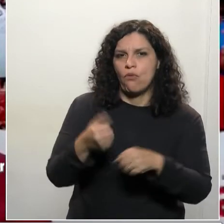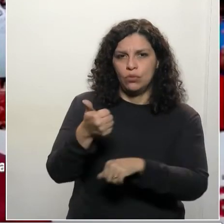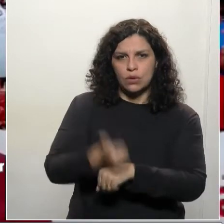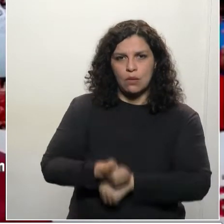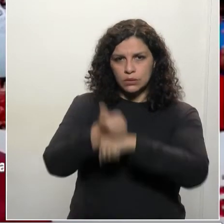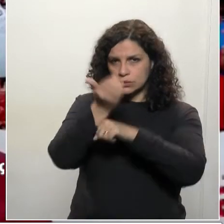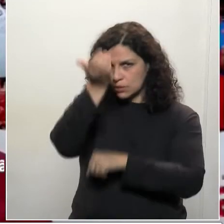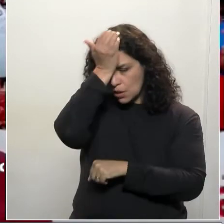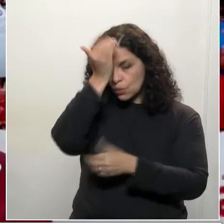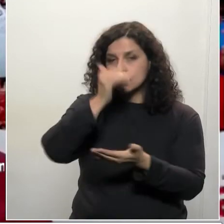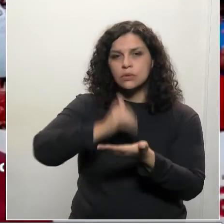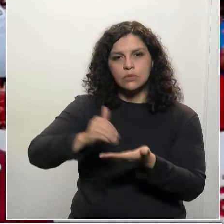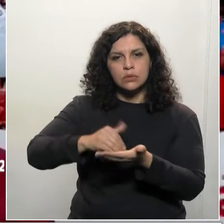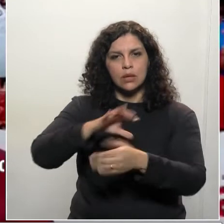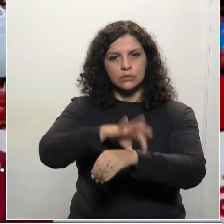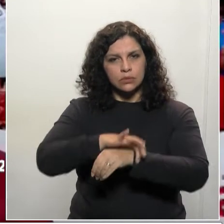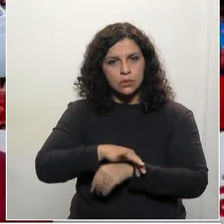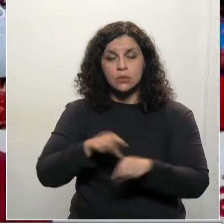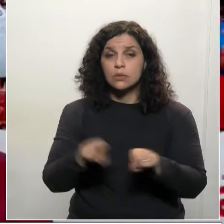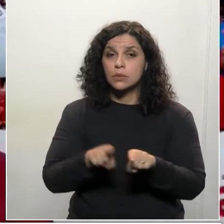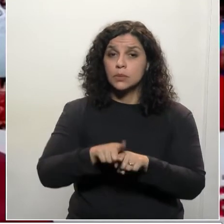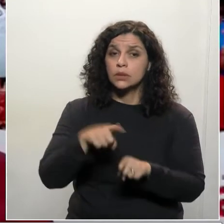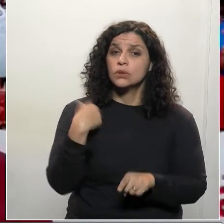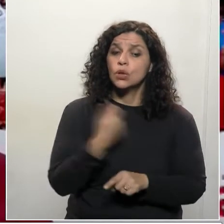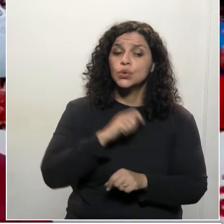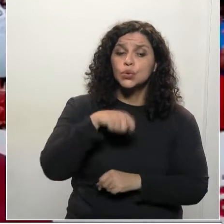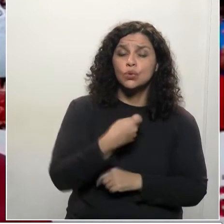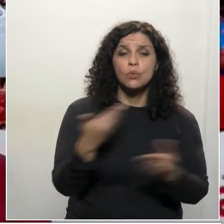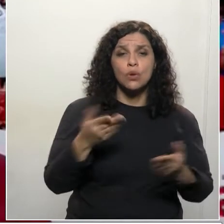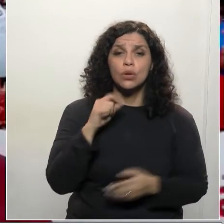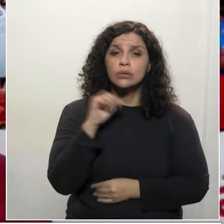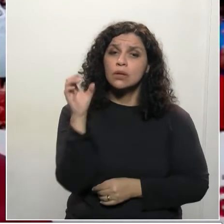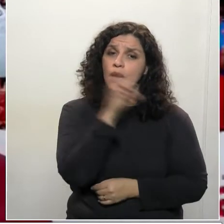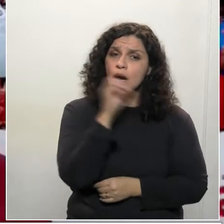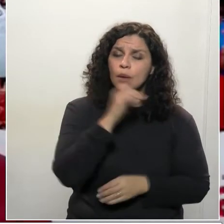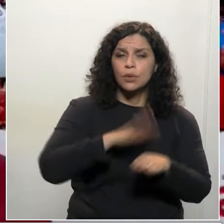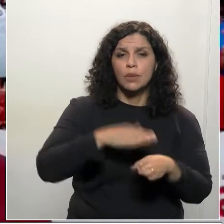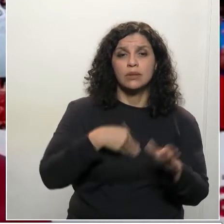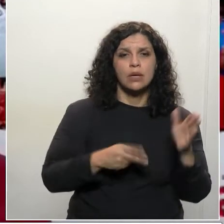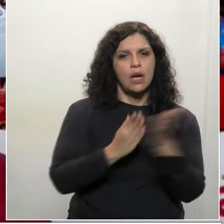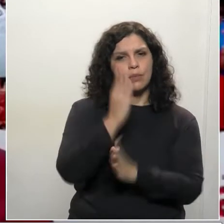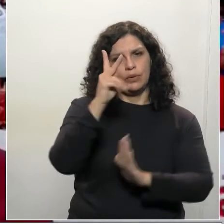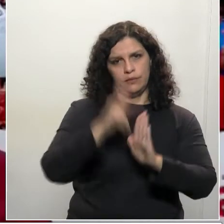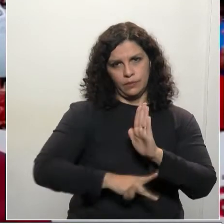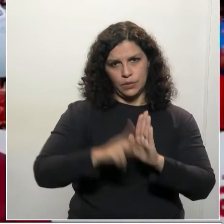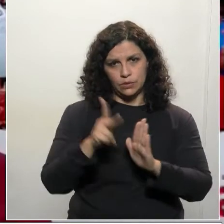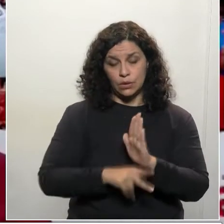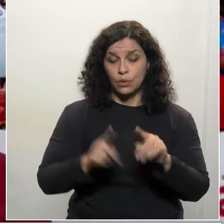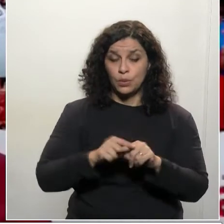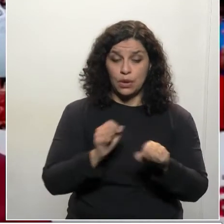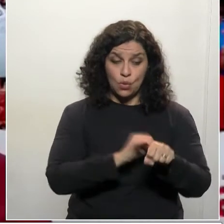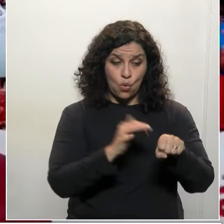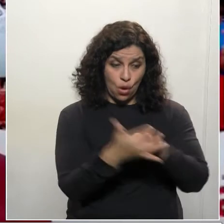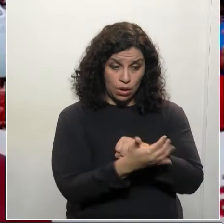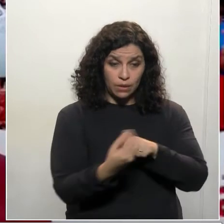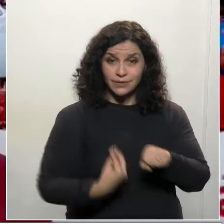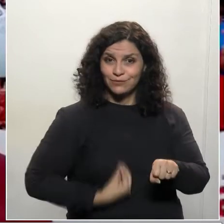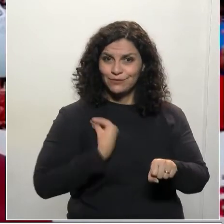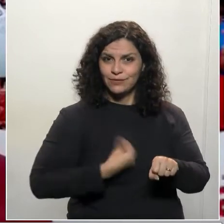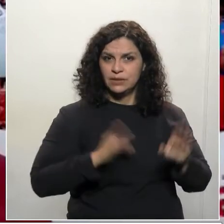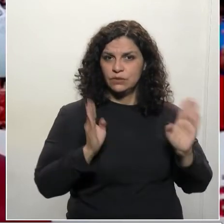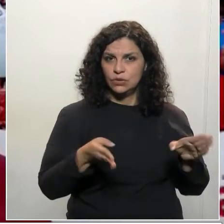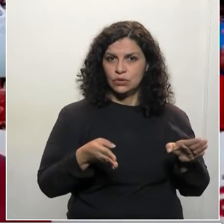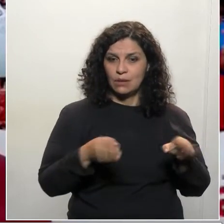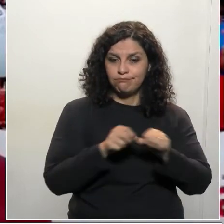ao secretário de Segurança, com relação para agilizarmos a aprovação desse projeto, porque a pandemia já está